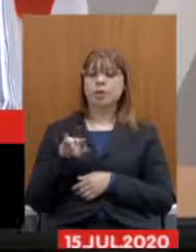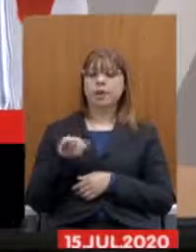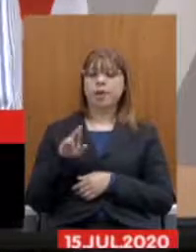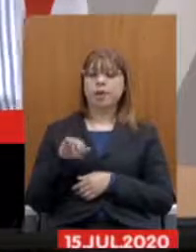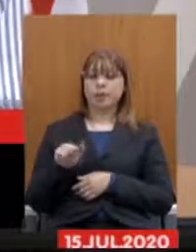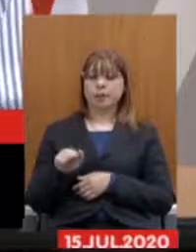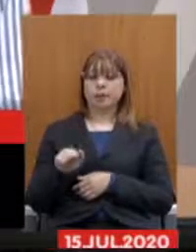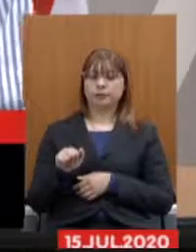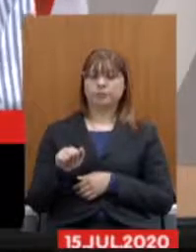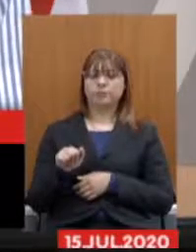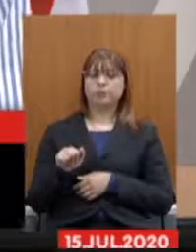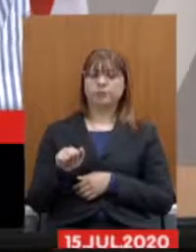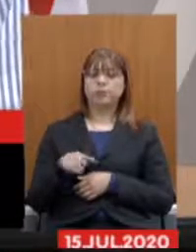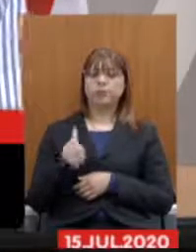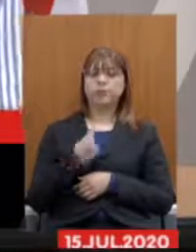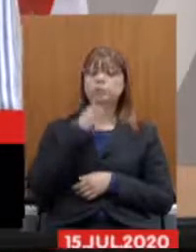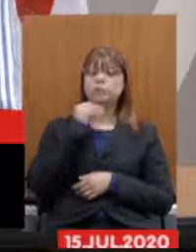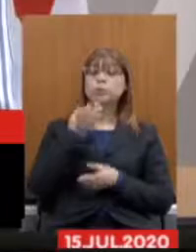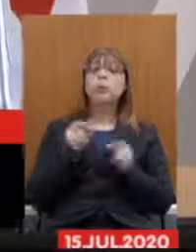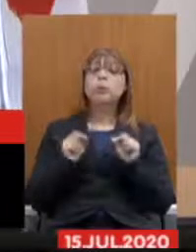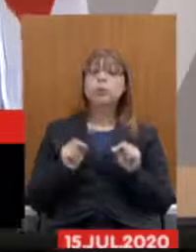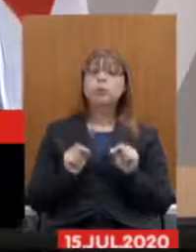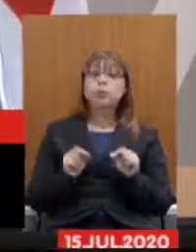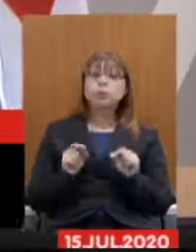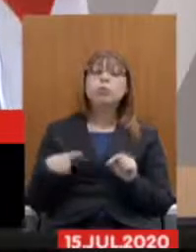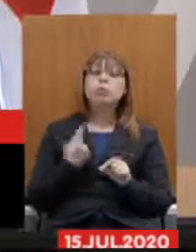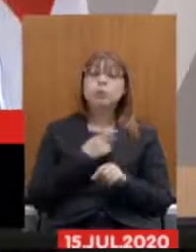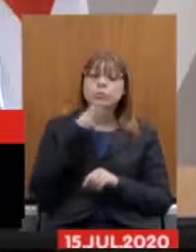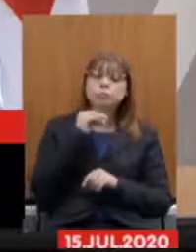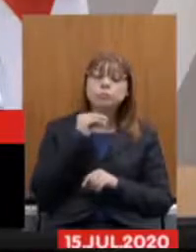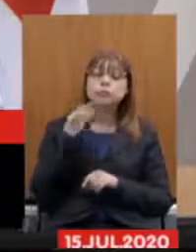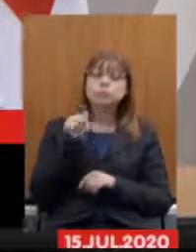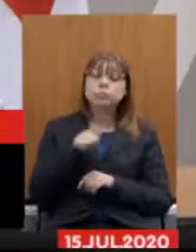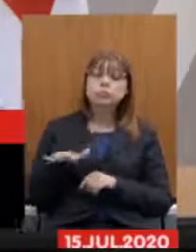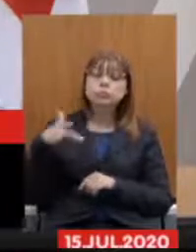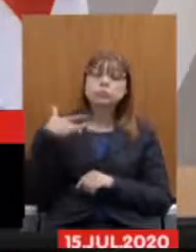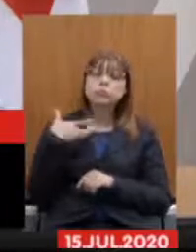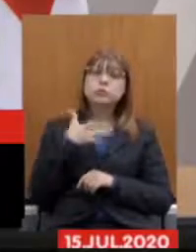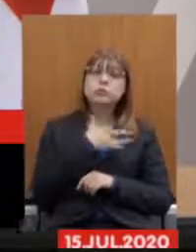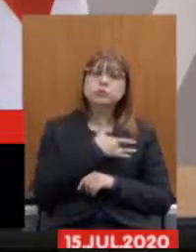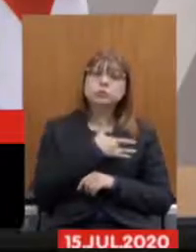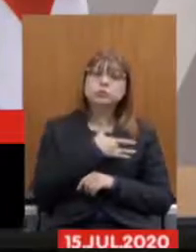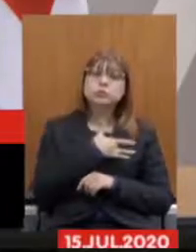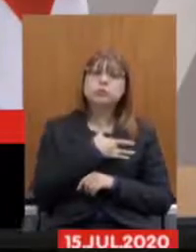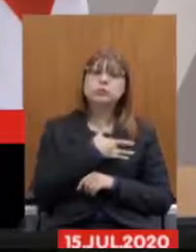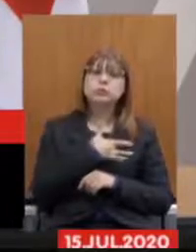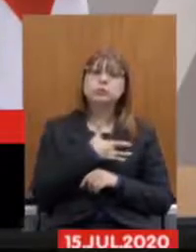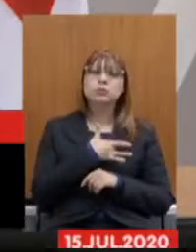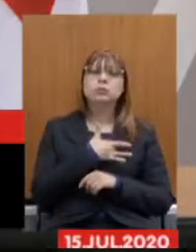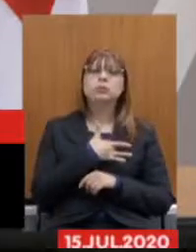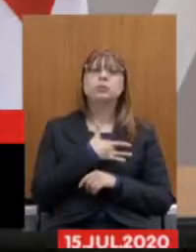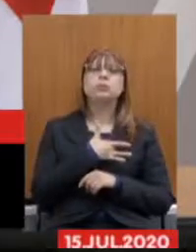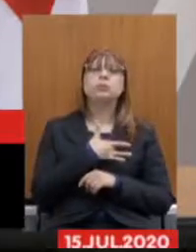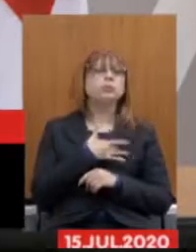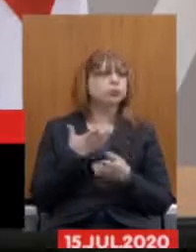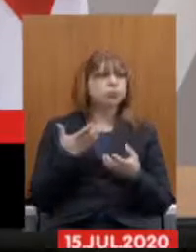trabalhadores o que nós queremos nós trabalhadores da saúde não queremos furtar ao debate